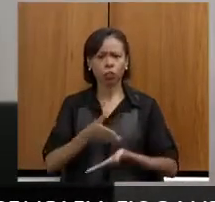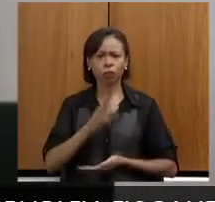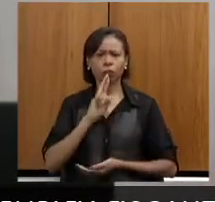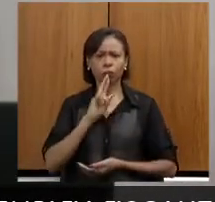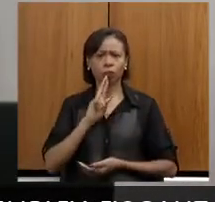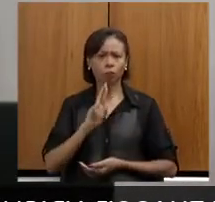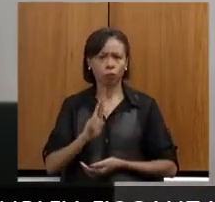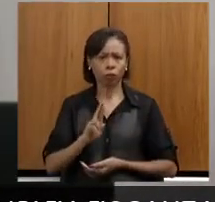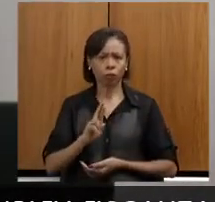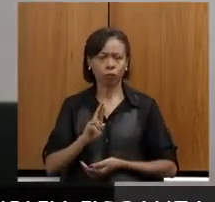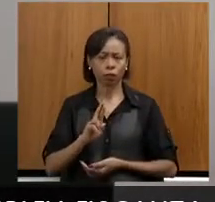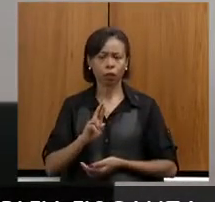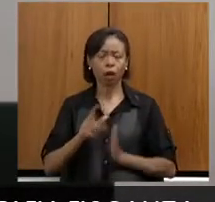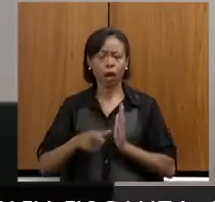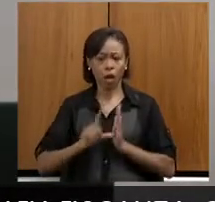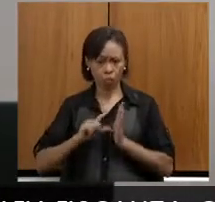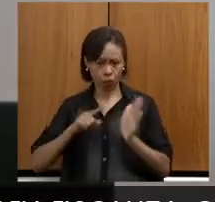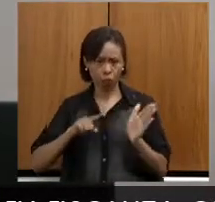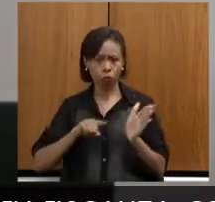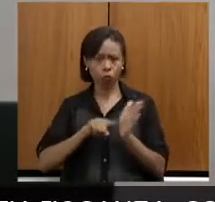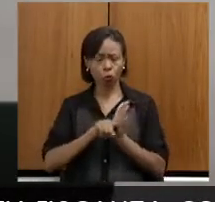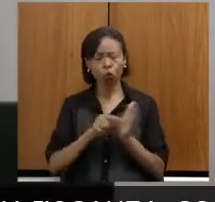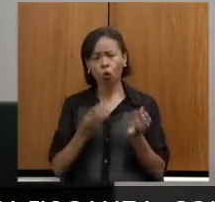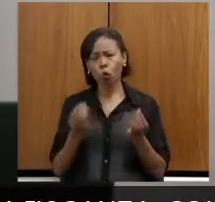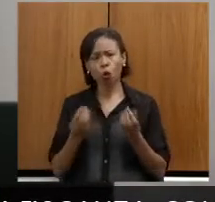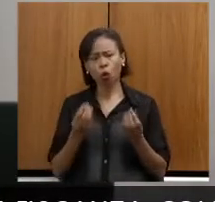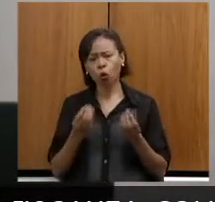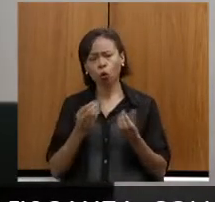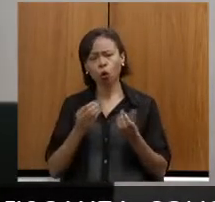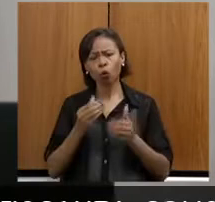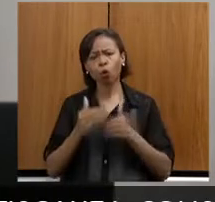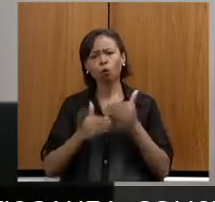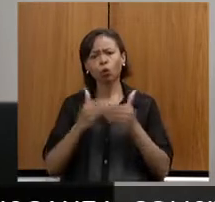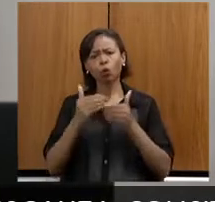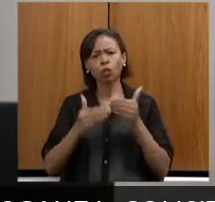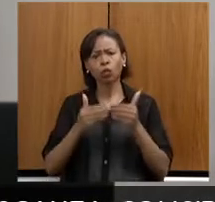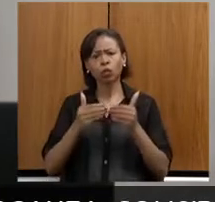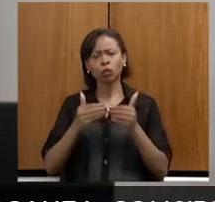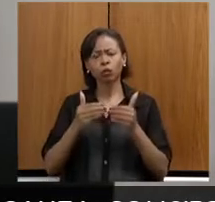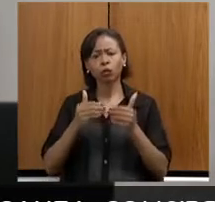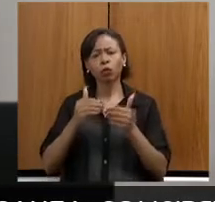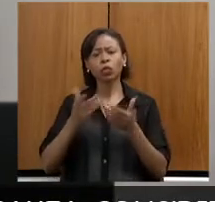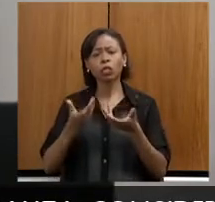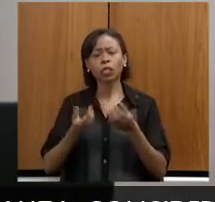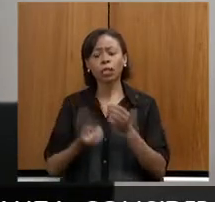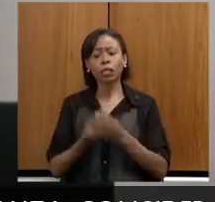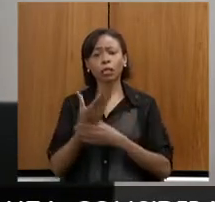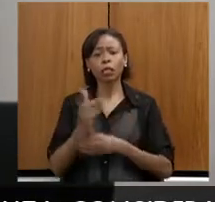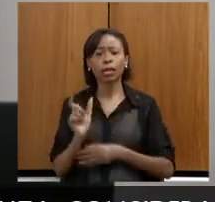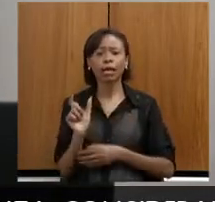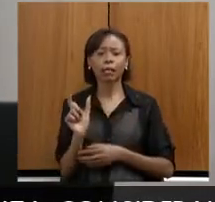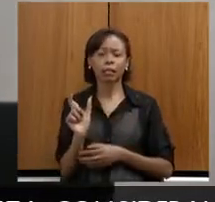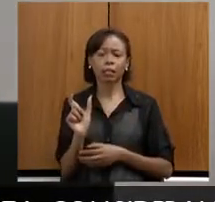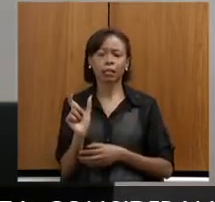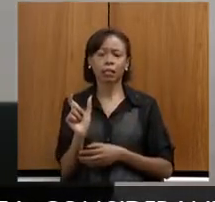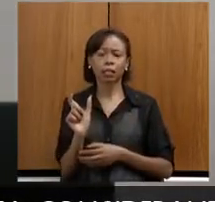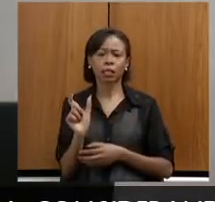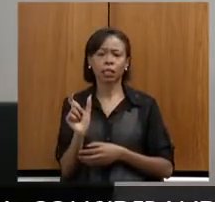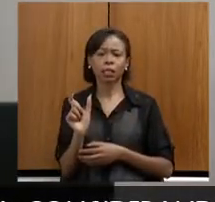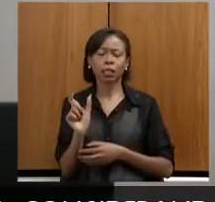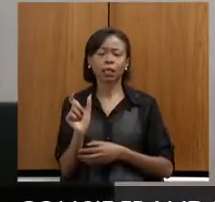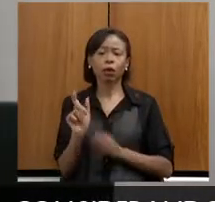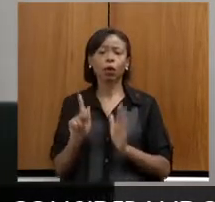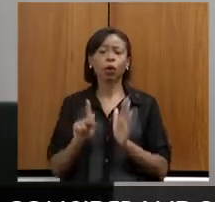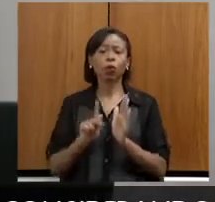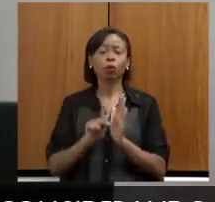a pergunta que eu tinha é como está o processo de implementação da carteira de identificação da pessoa com transtorno do espectro